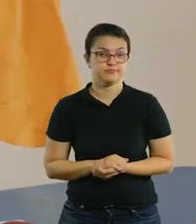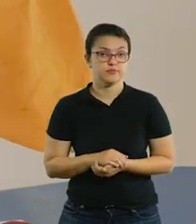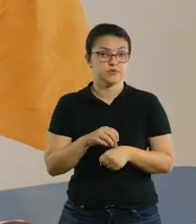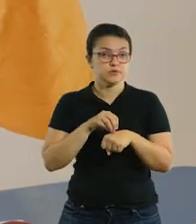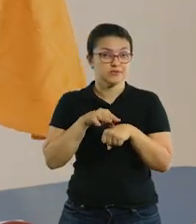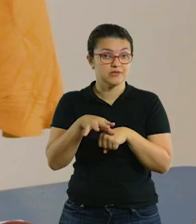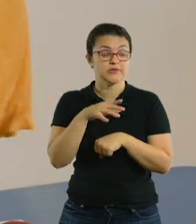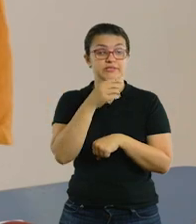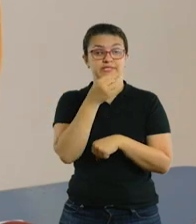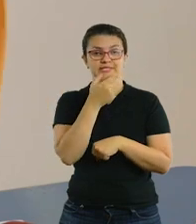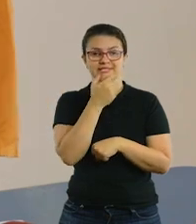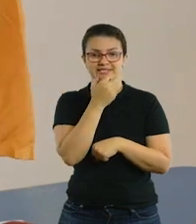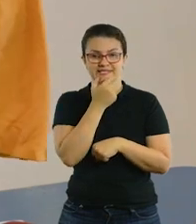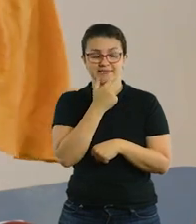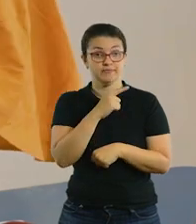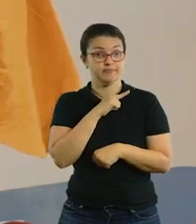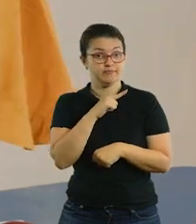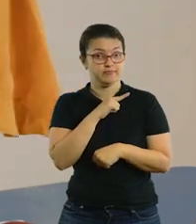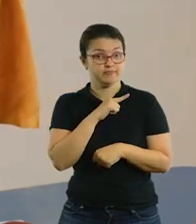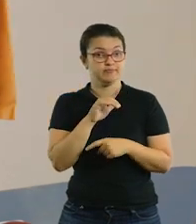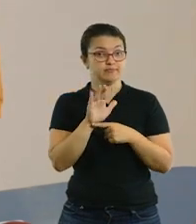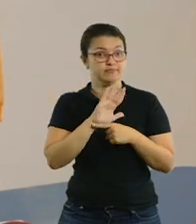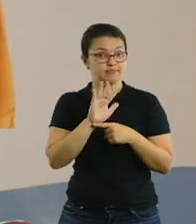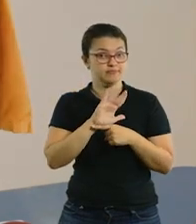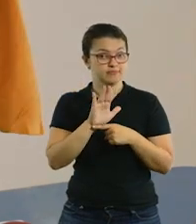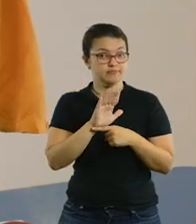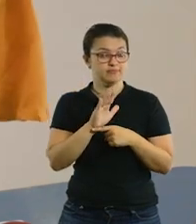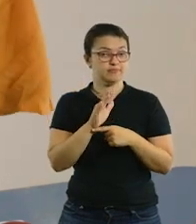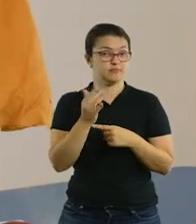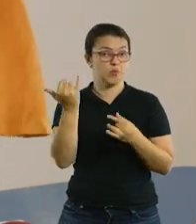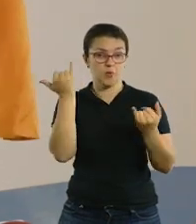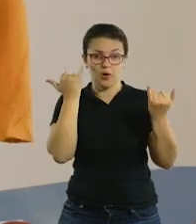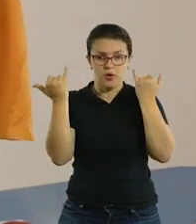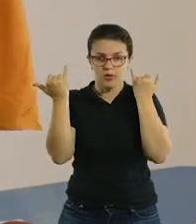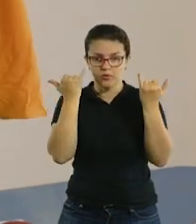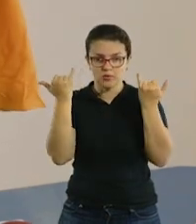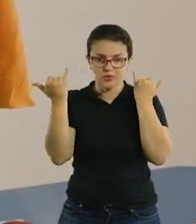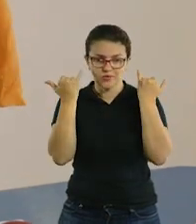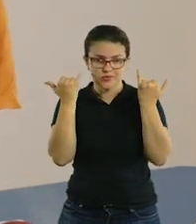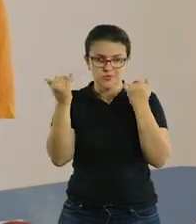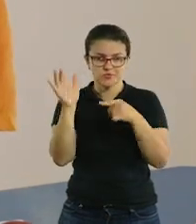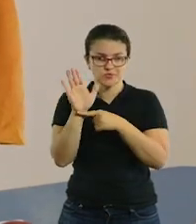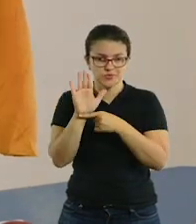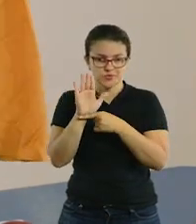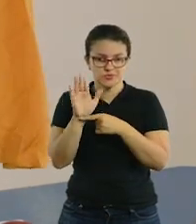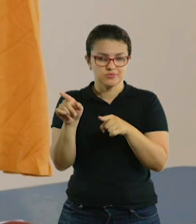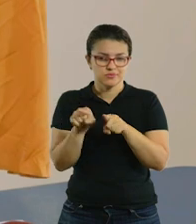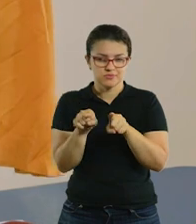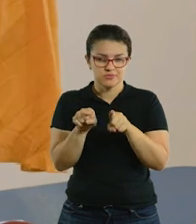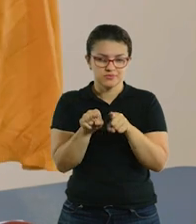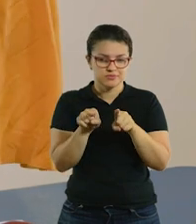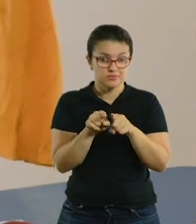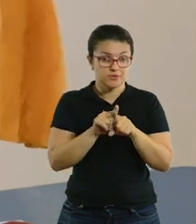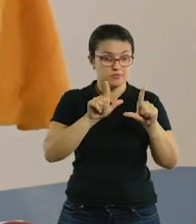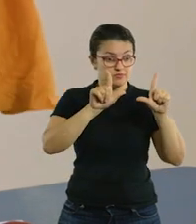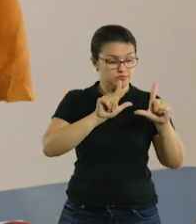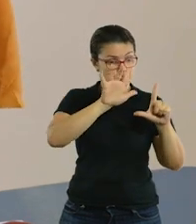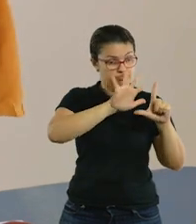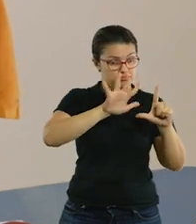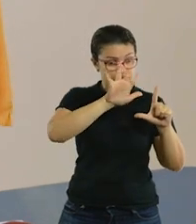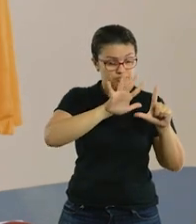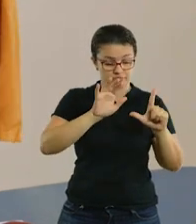Na nossa sugestão de inglês, nós temos um vídeo com o áudio das coisas que a professora colocou.